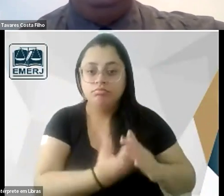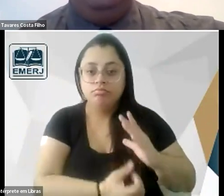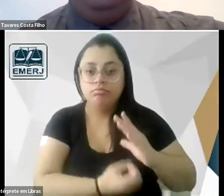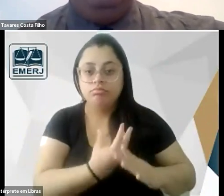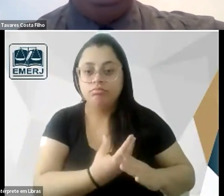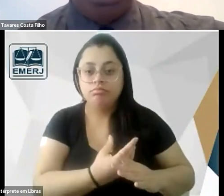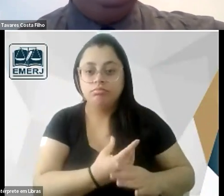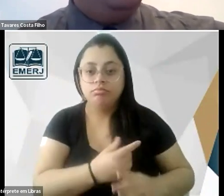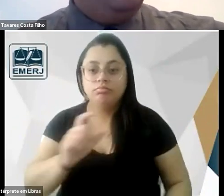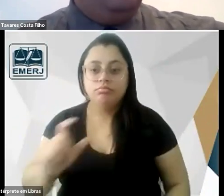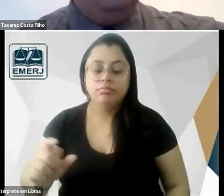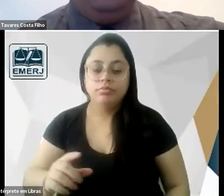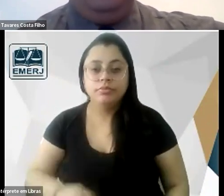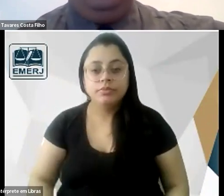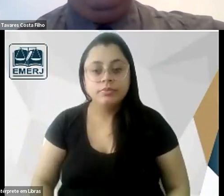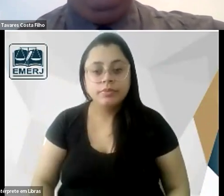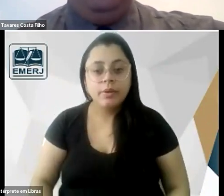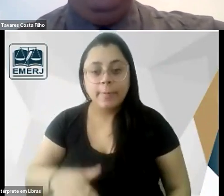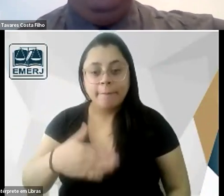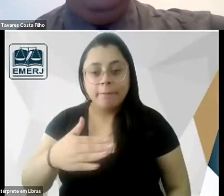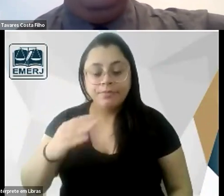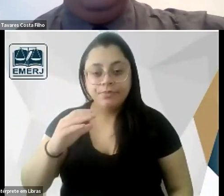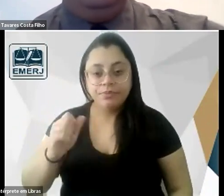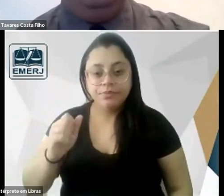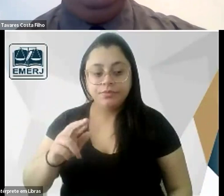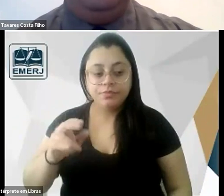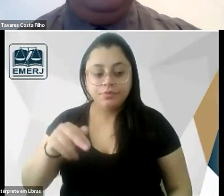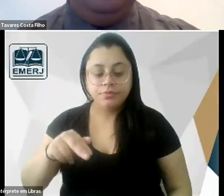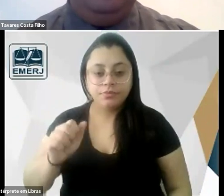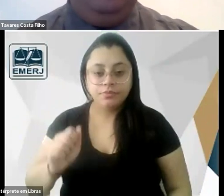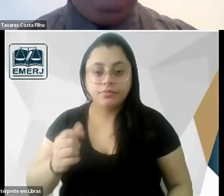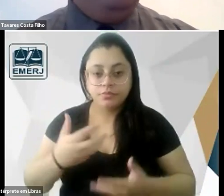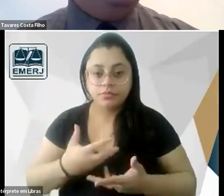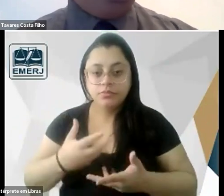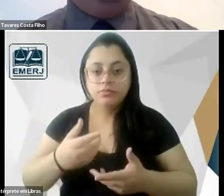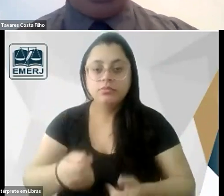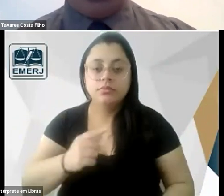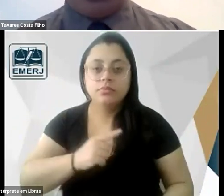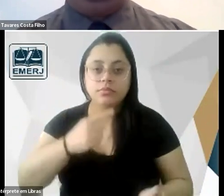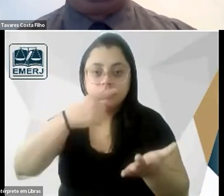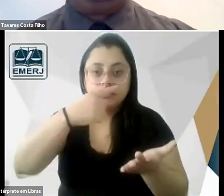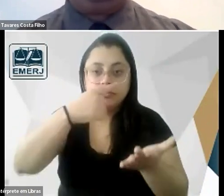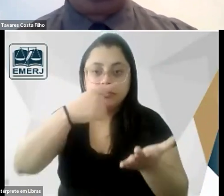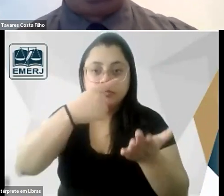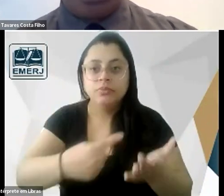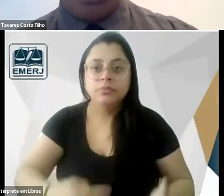posso fazer quando Karina me convidou então eu tive um combinado com ela